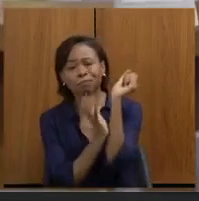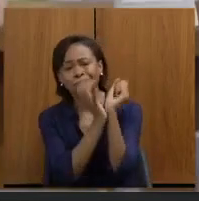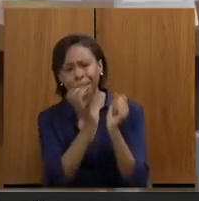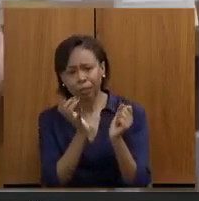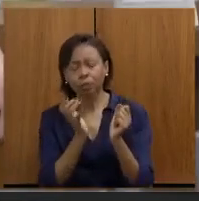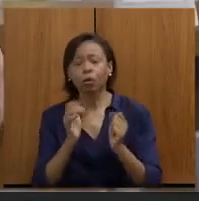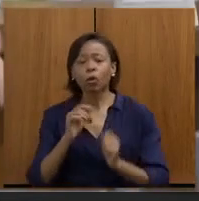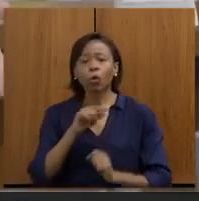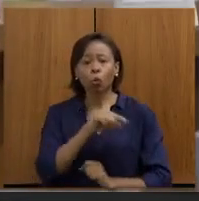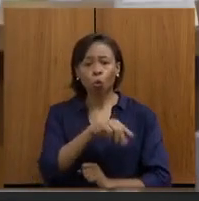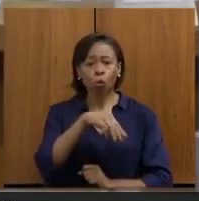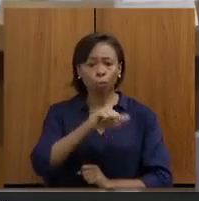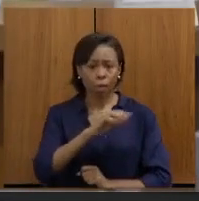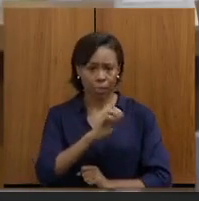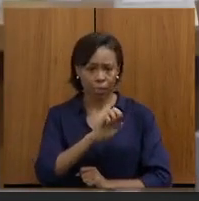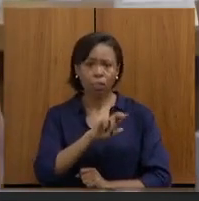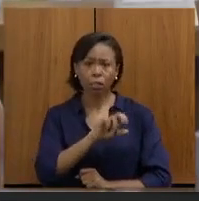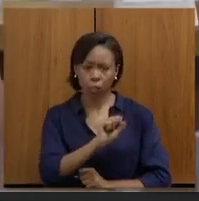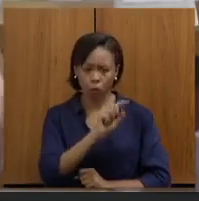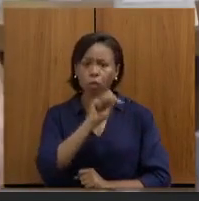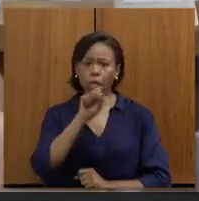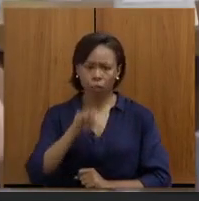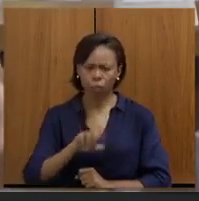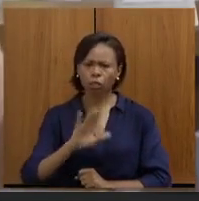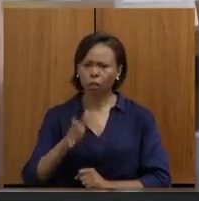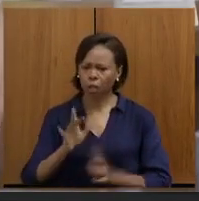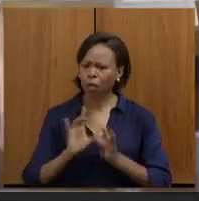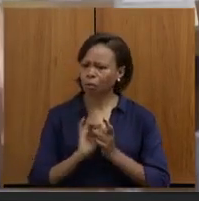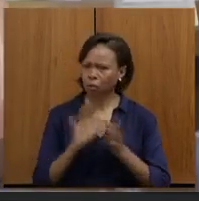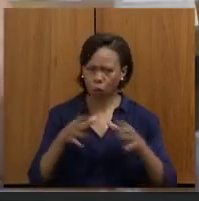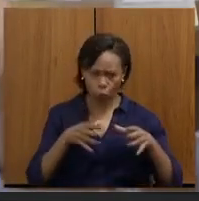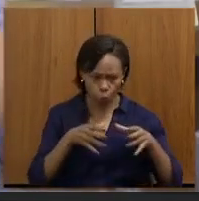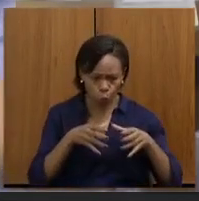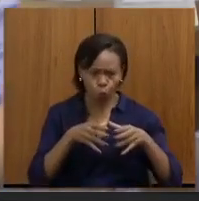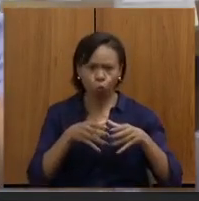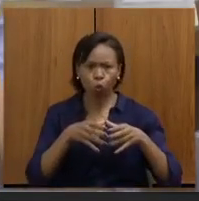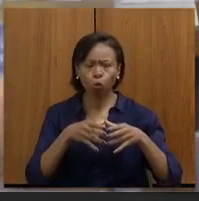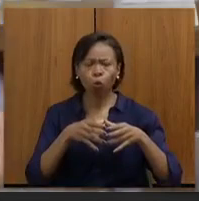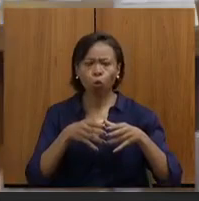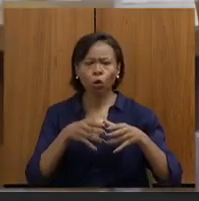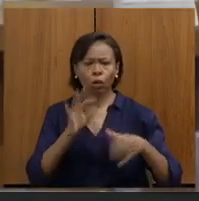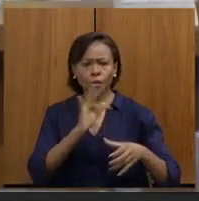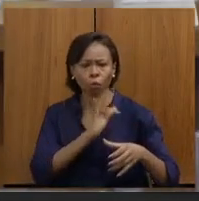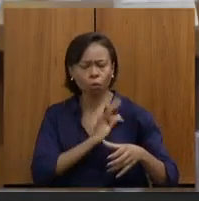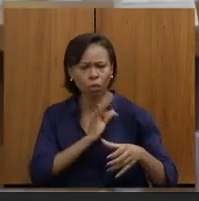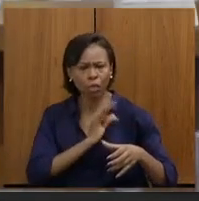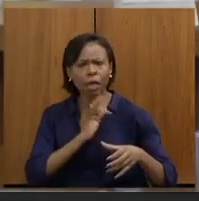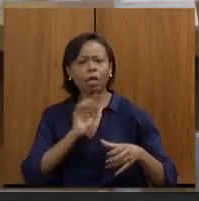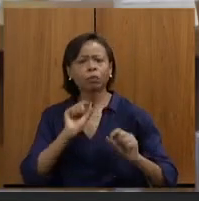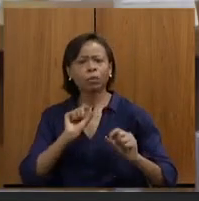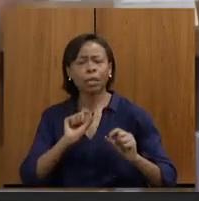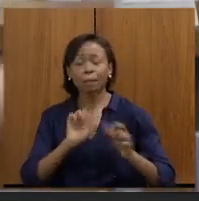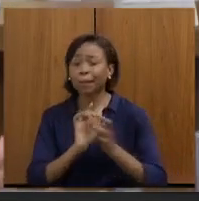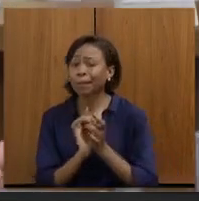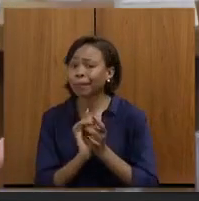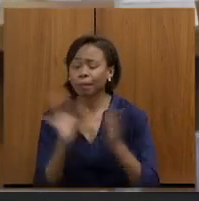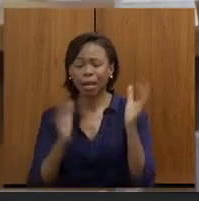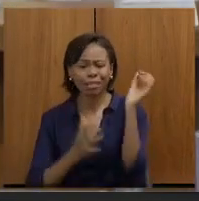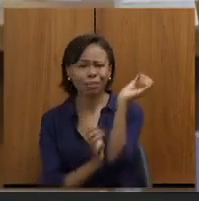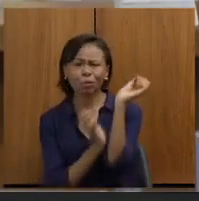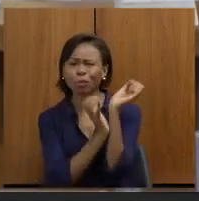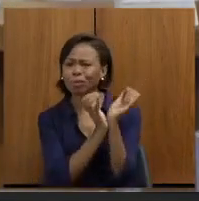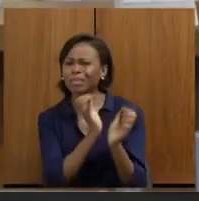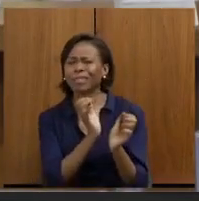disponibilizou uma equipe para apoiar as prefeituras nessa burocracia junto à defesa civil federal,